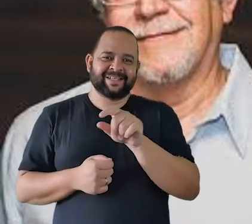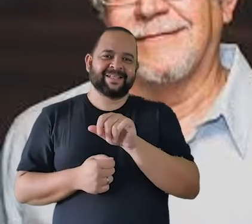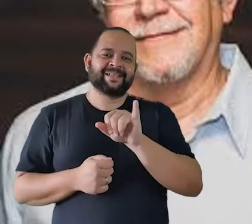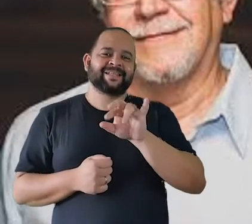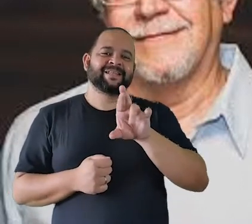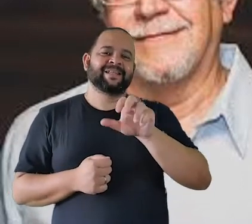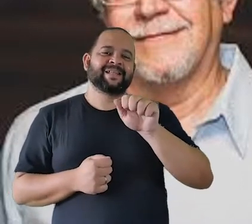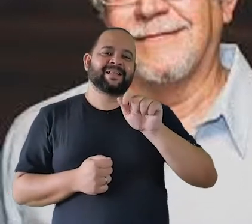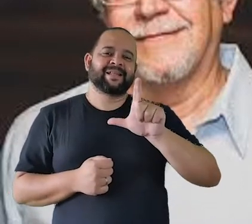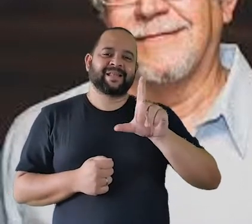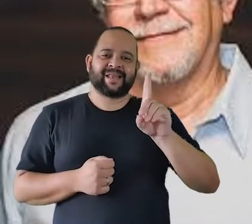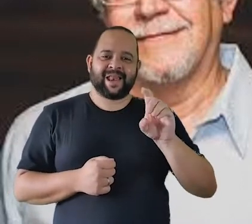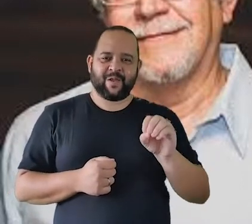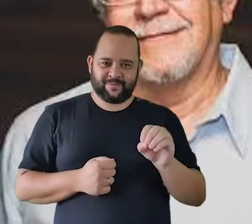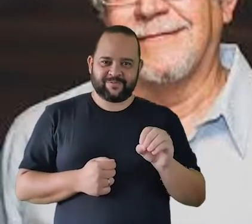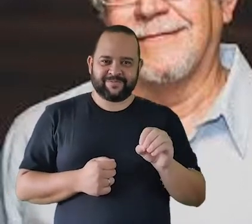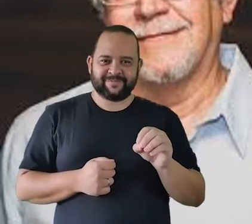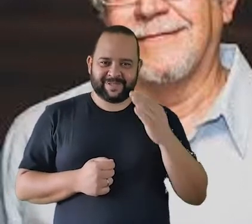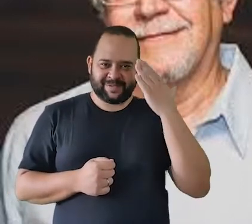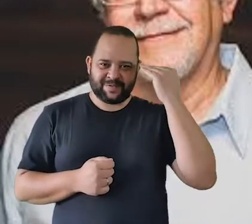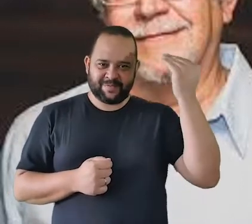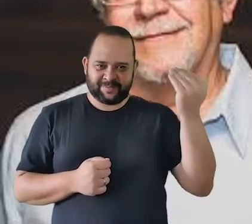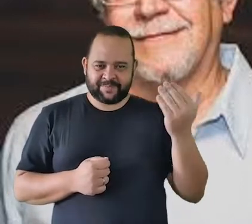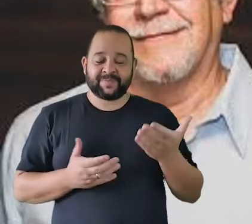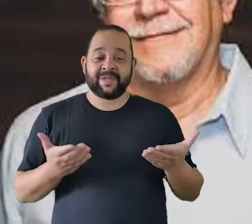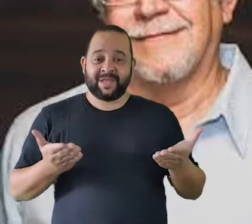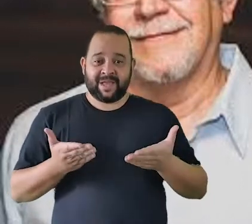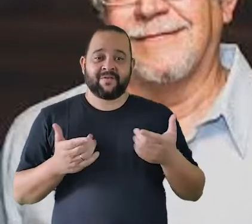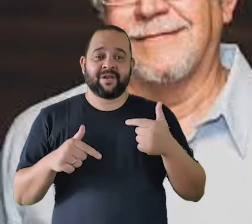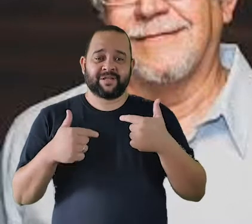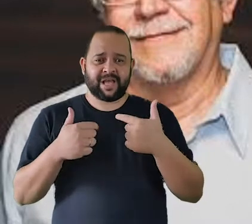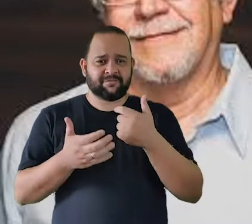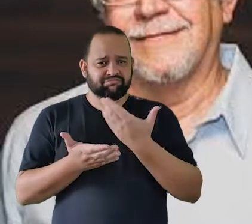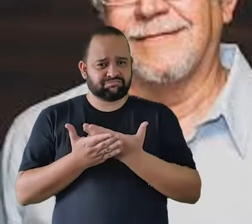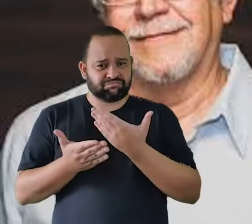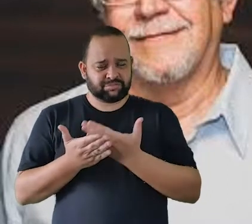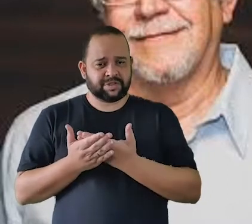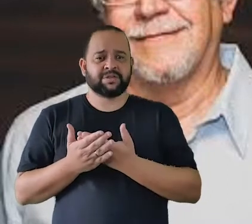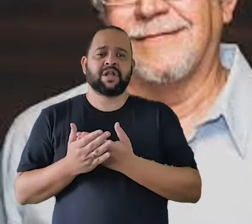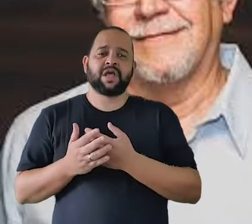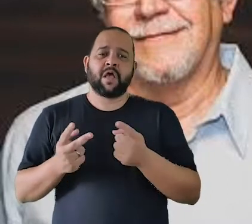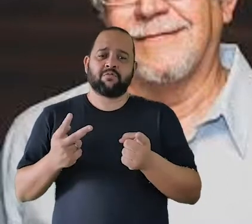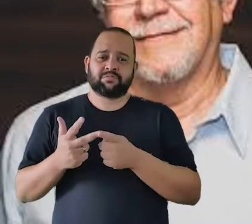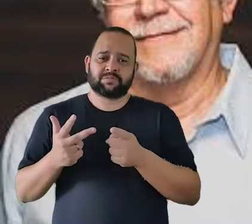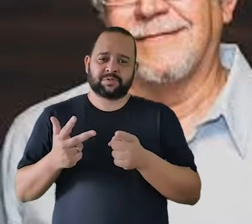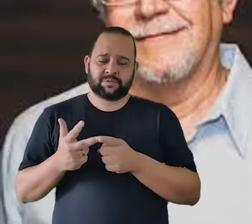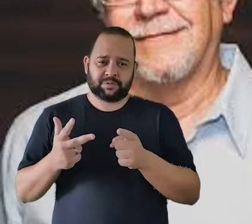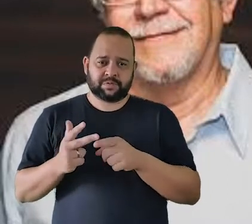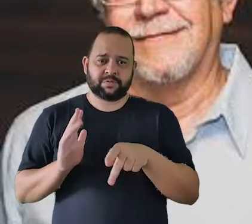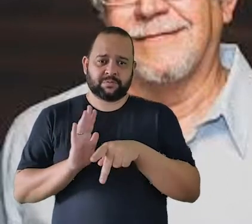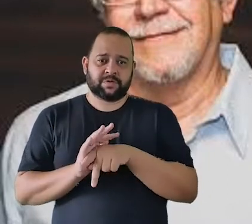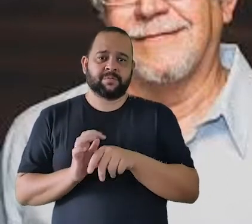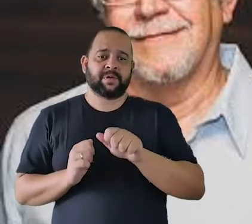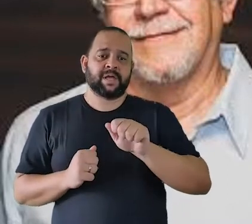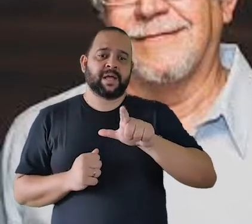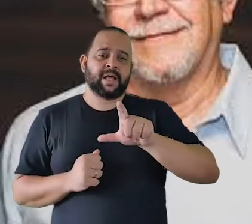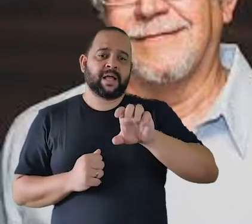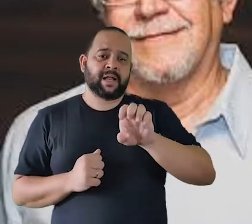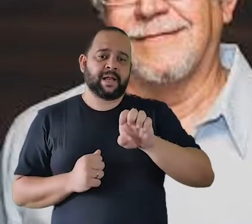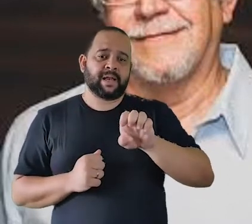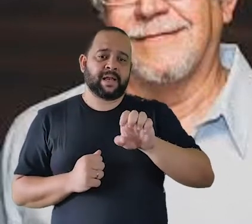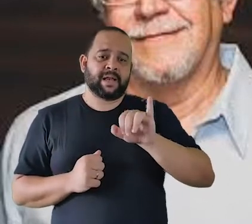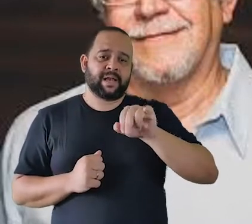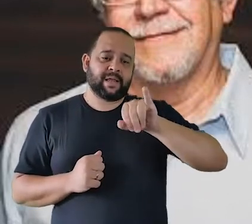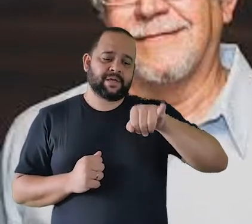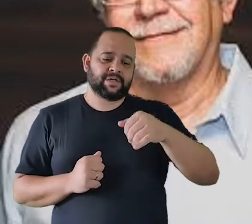segunda ópera agora sobre o Aleijadinho. Ele diz que há muito tempo ele decidiu